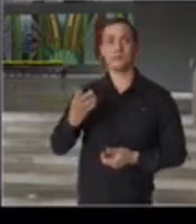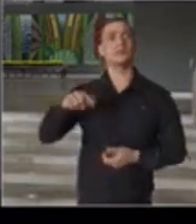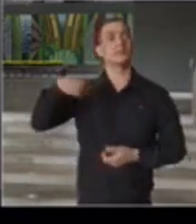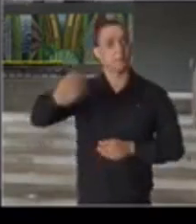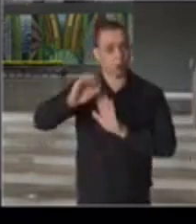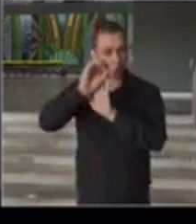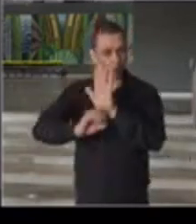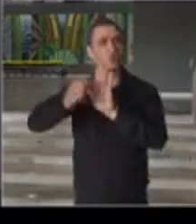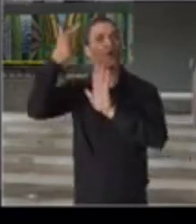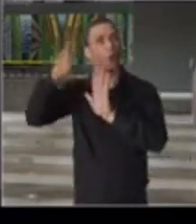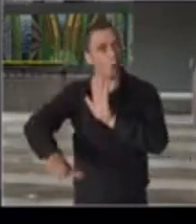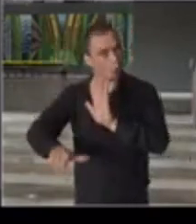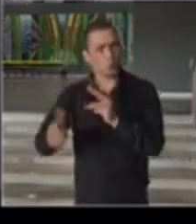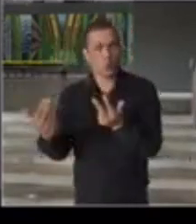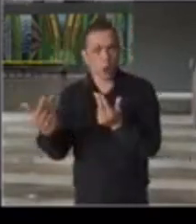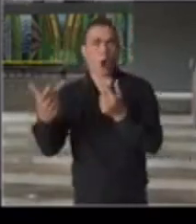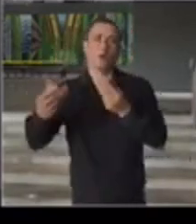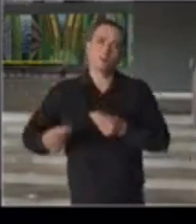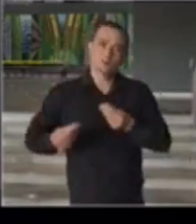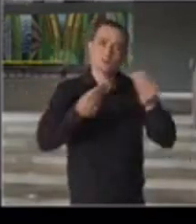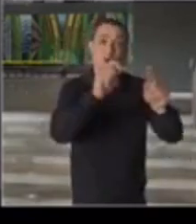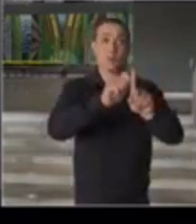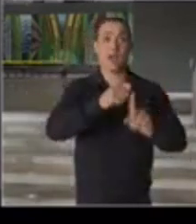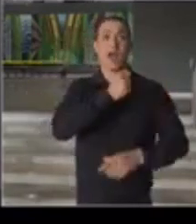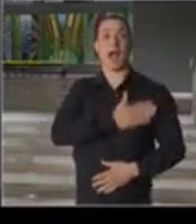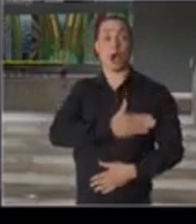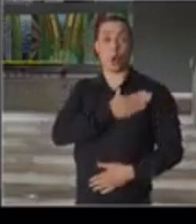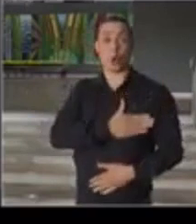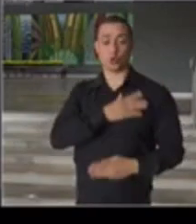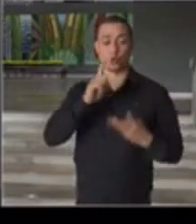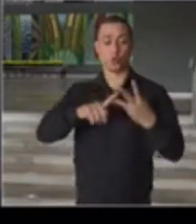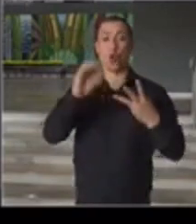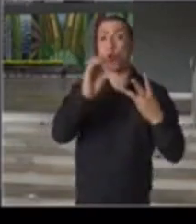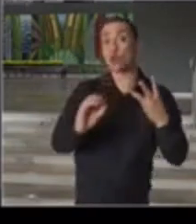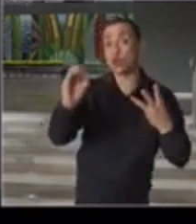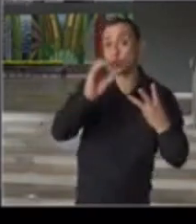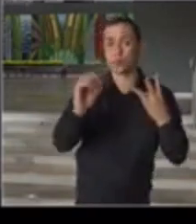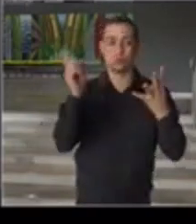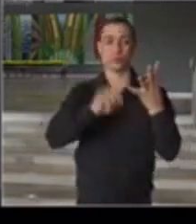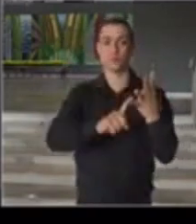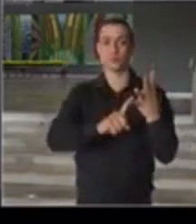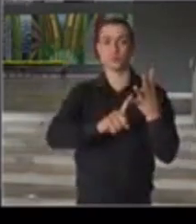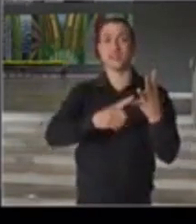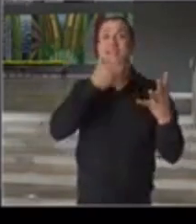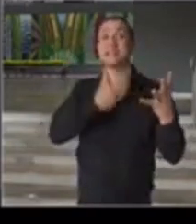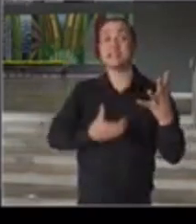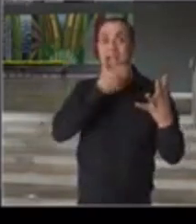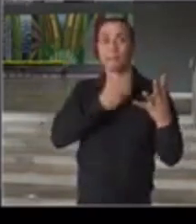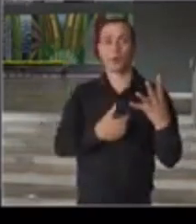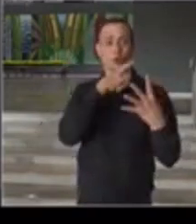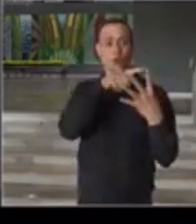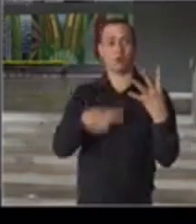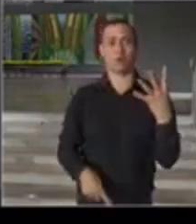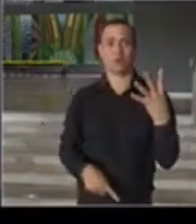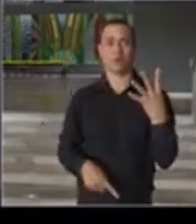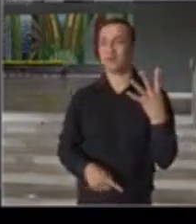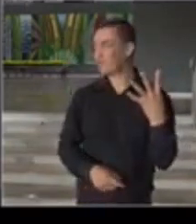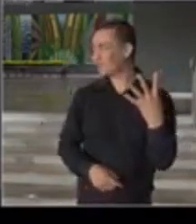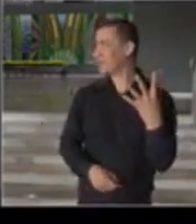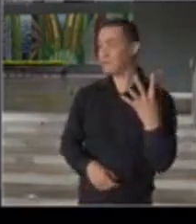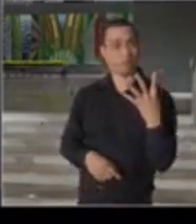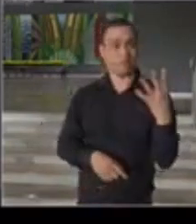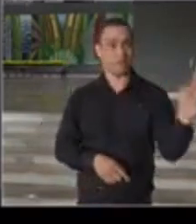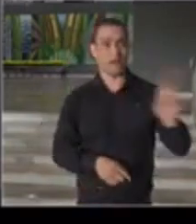ofícios no mesmo teor, em agosto, em outubro, em dezembro. Não tivemos